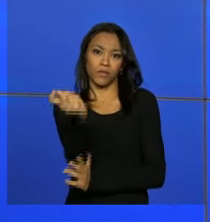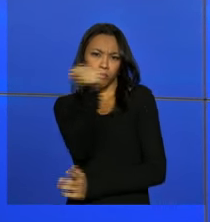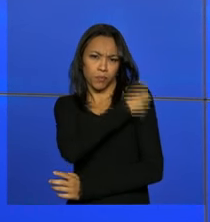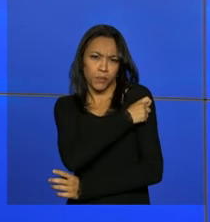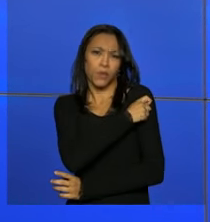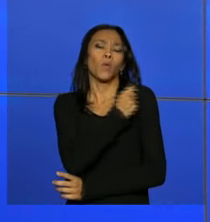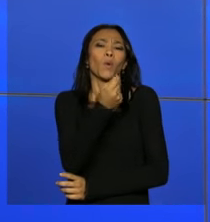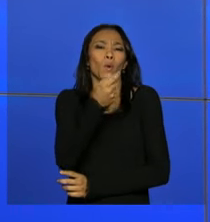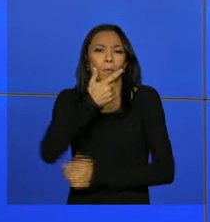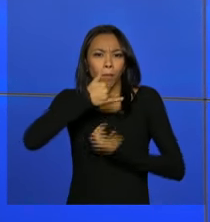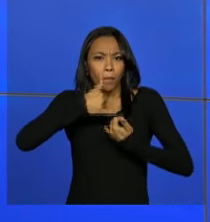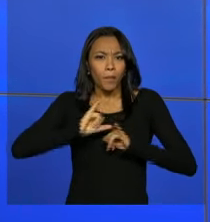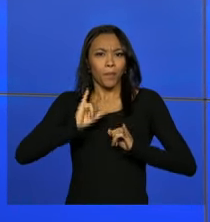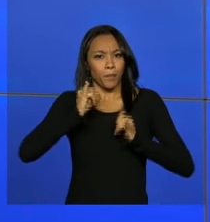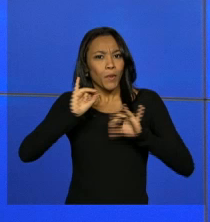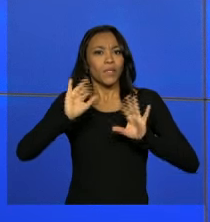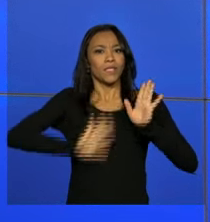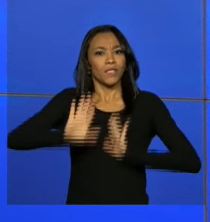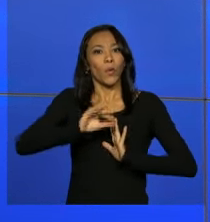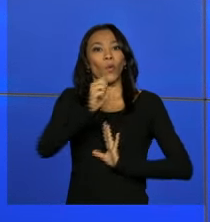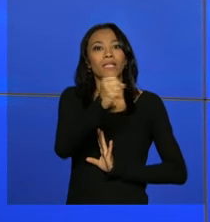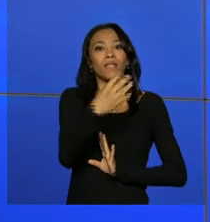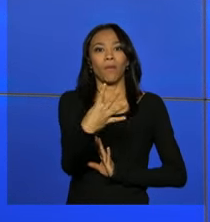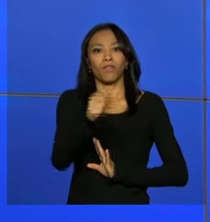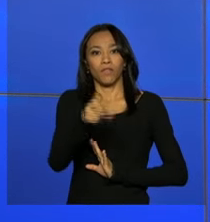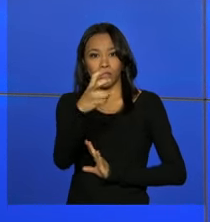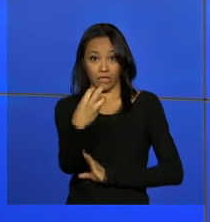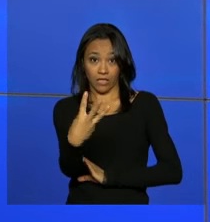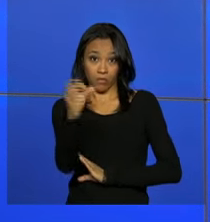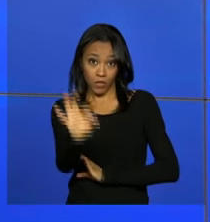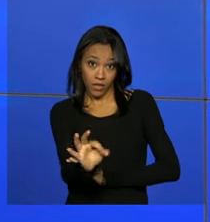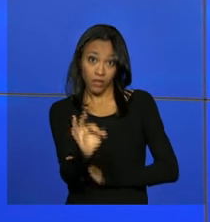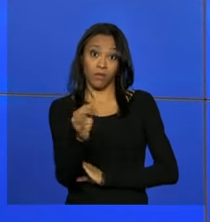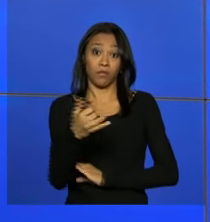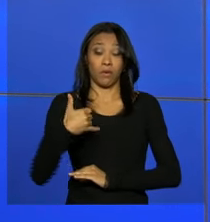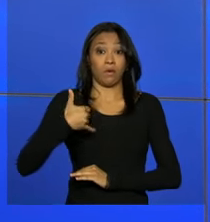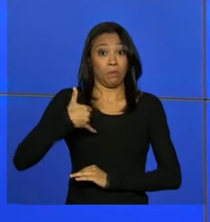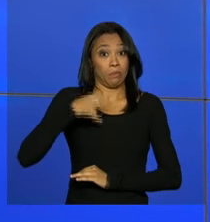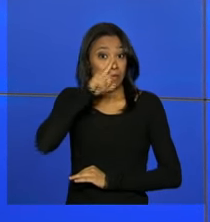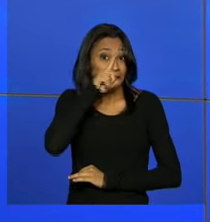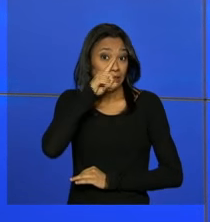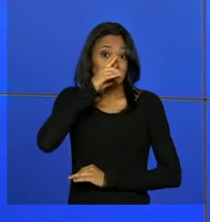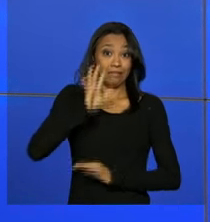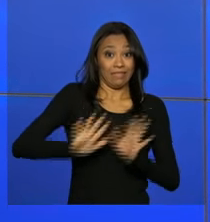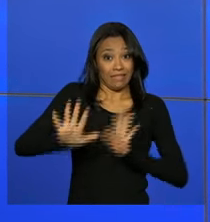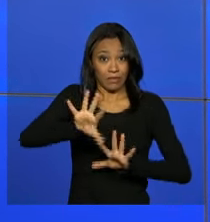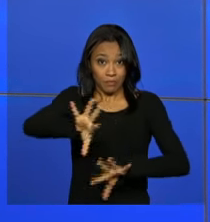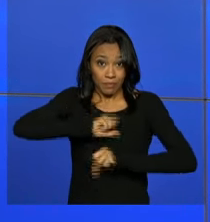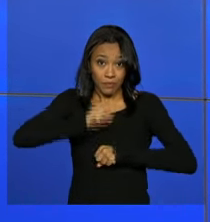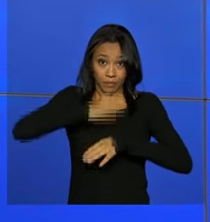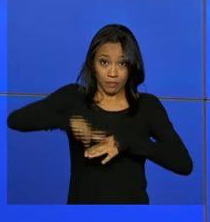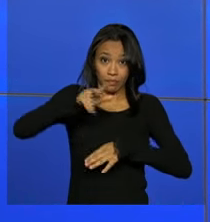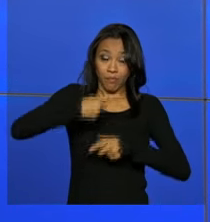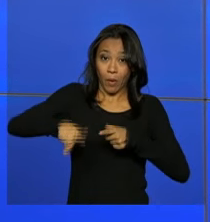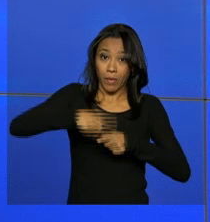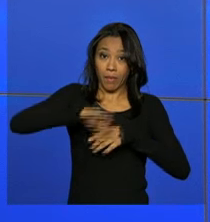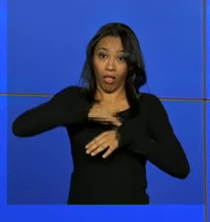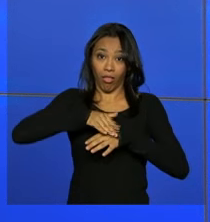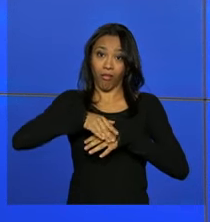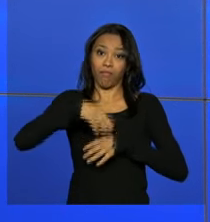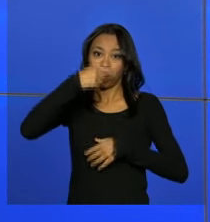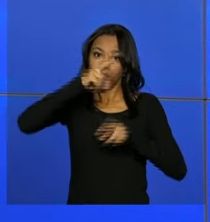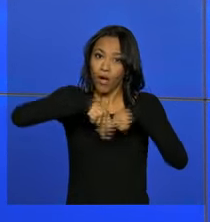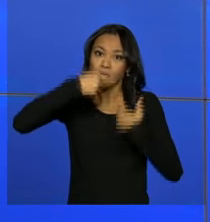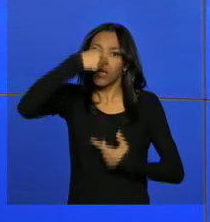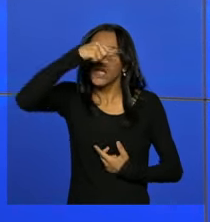84,3% do público-alvo, formado por pessoas com mais riscos de desenvolver complicações causadas pela gripe.